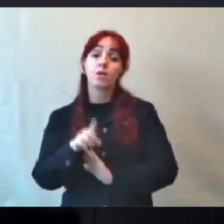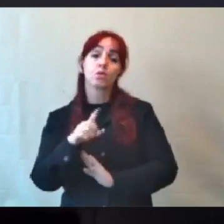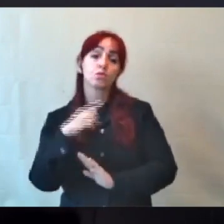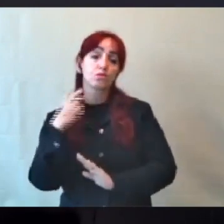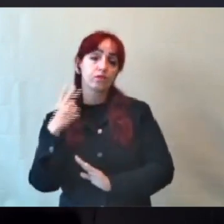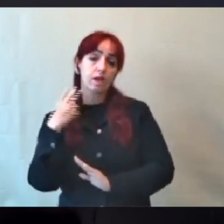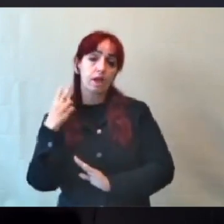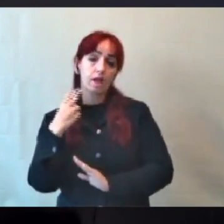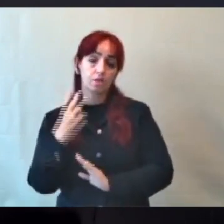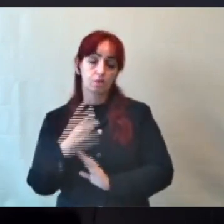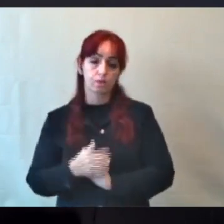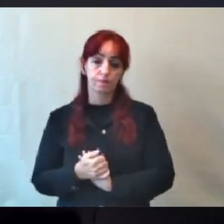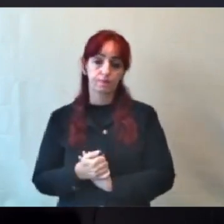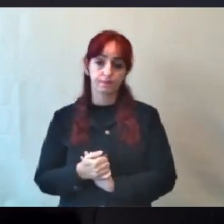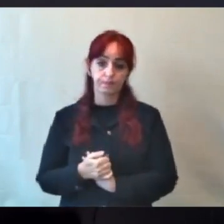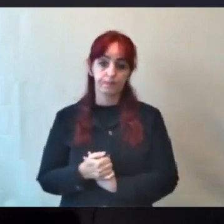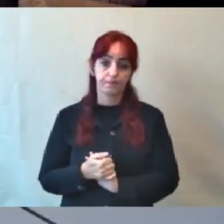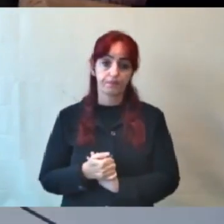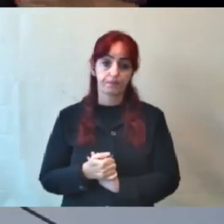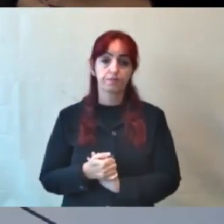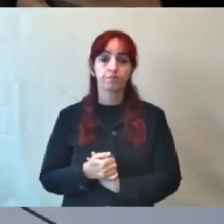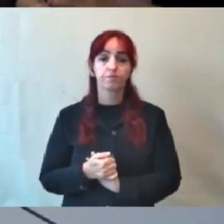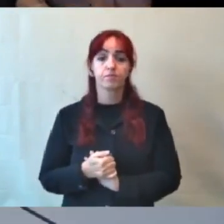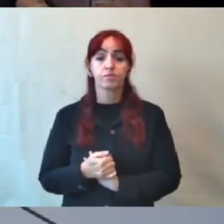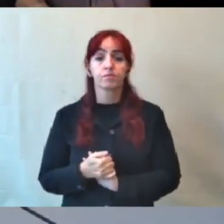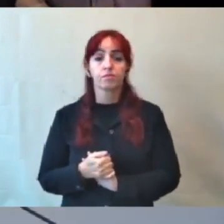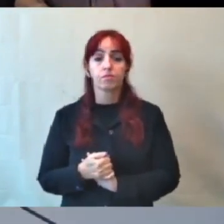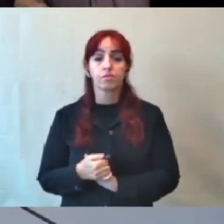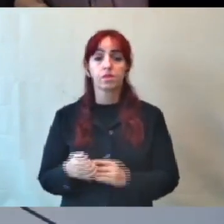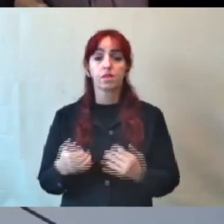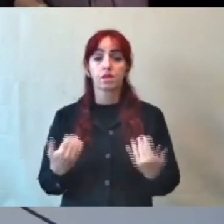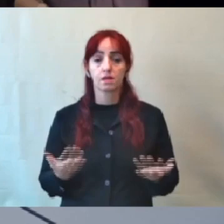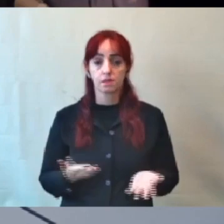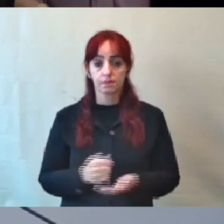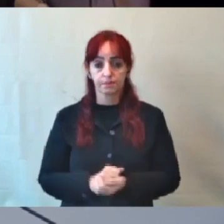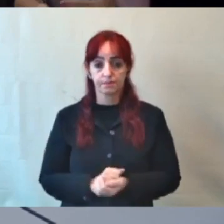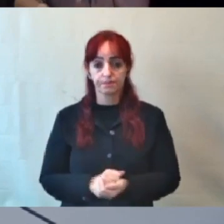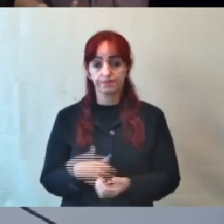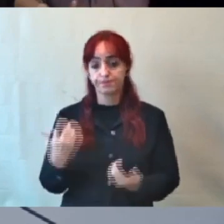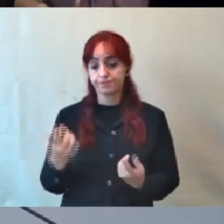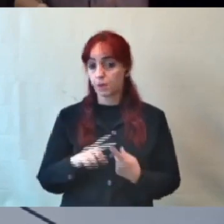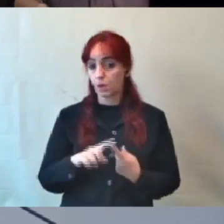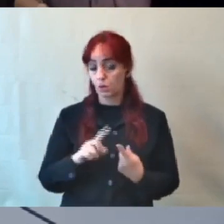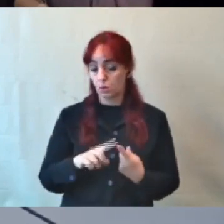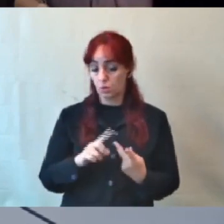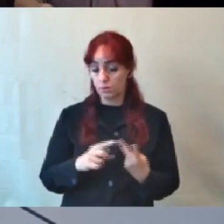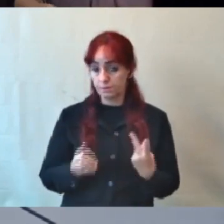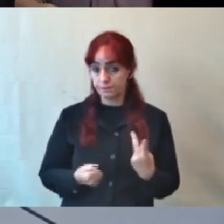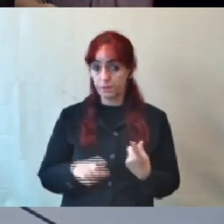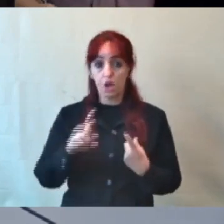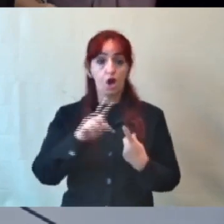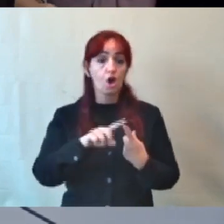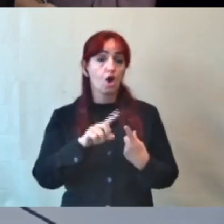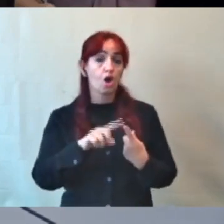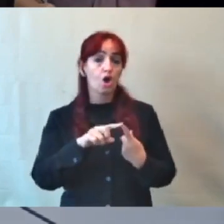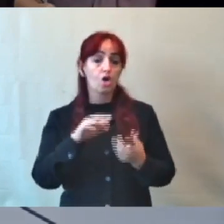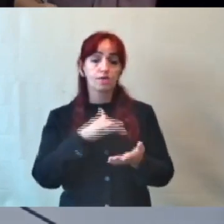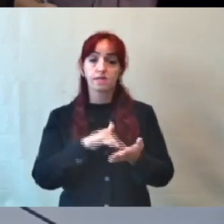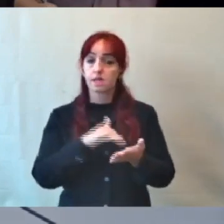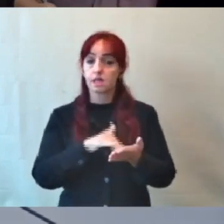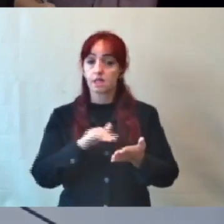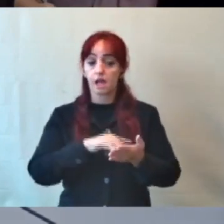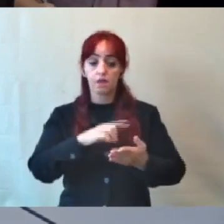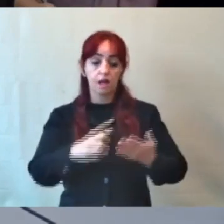Gilson e Reinaldo, que está aqui remoto com a gente. De duas, uma. Ou o secretário não leva a agenda dele a sério,